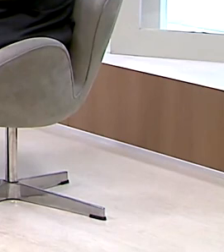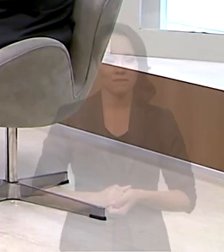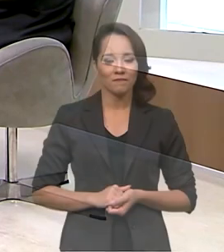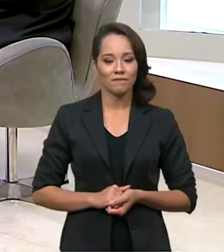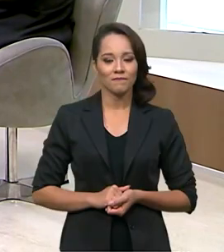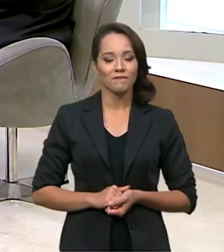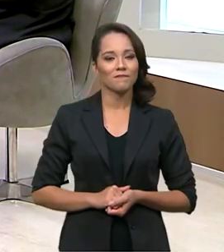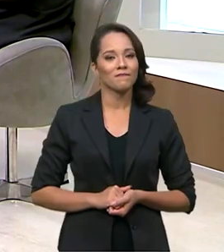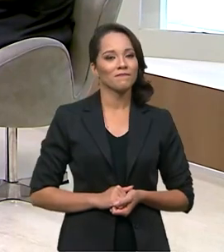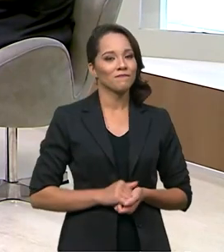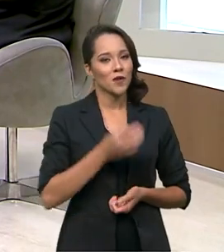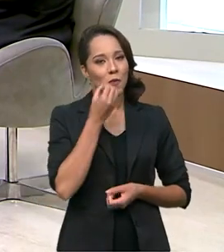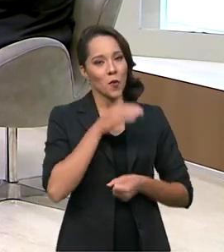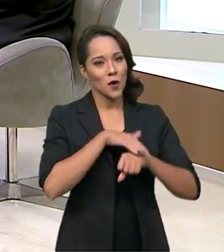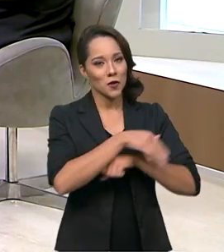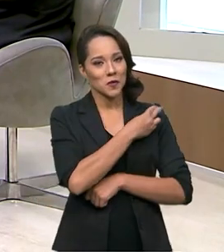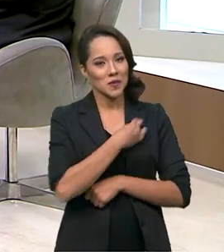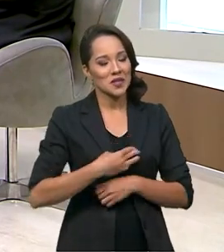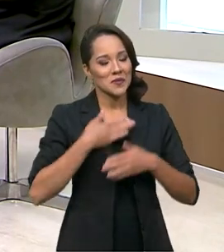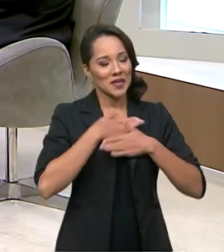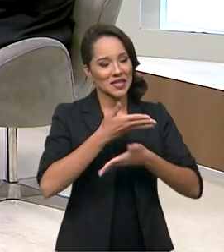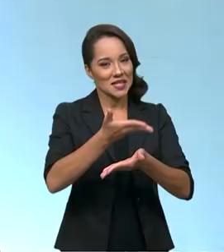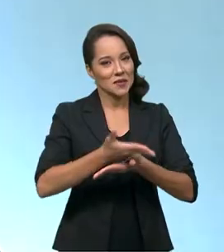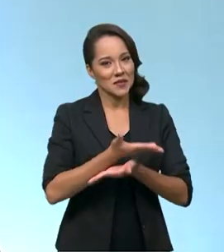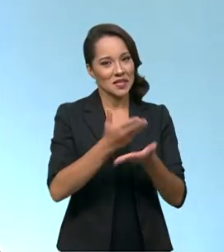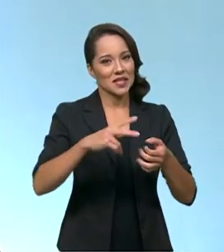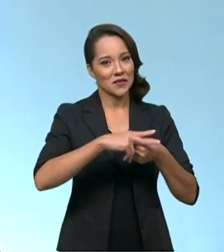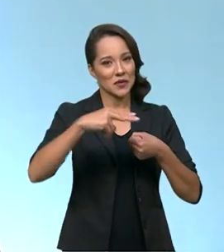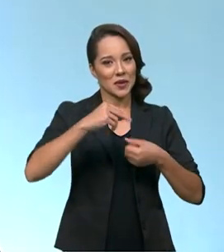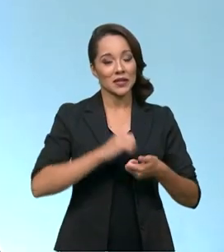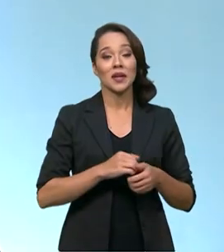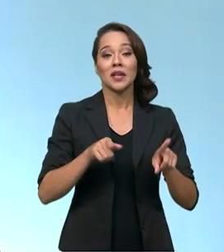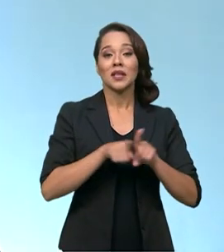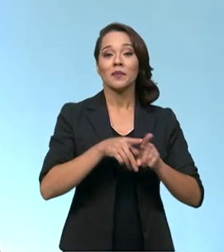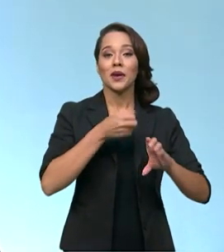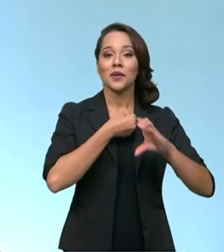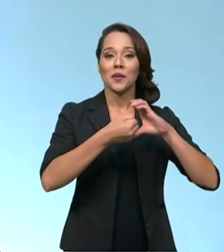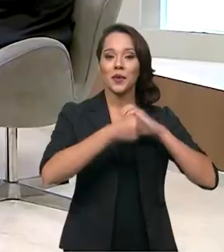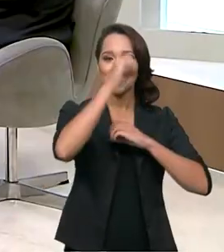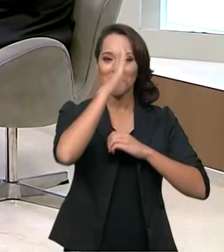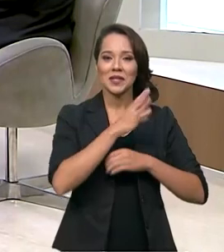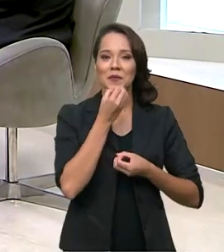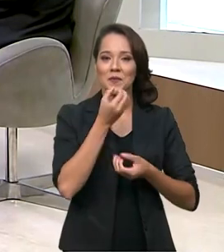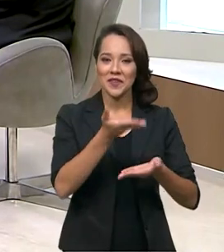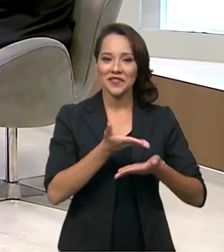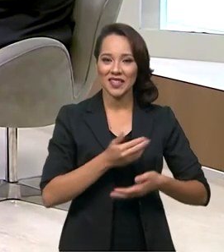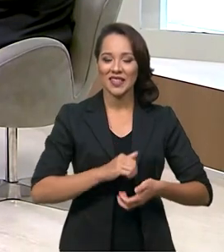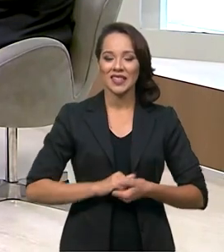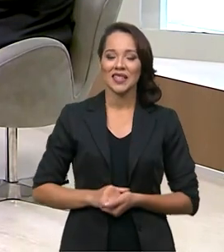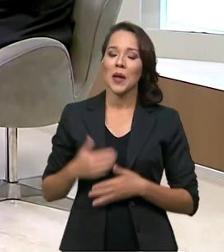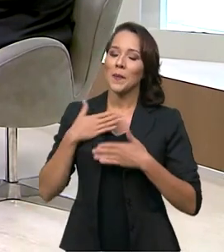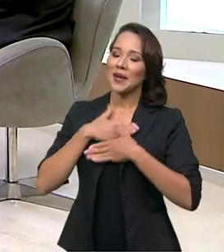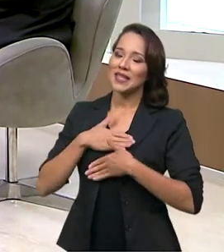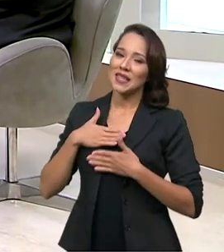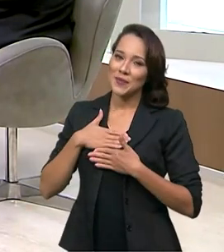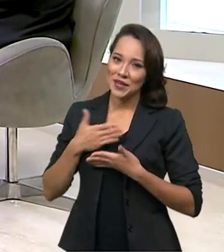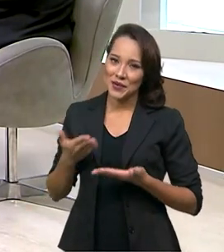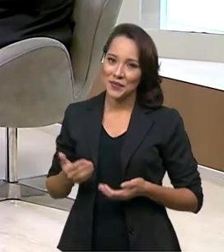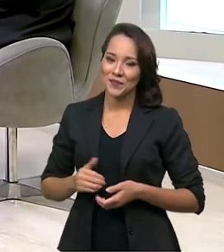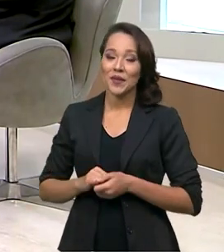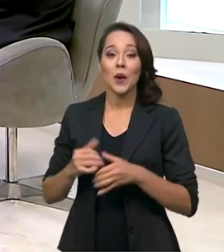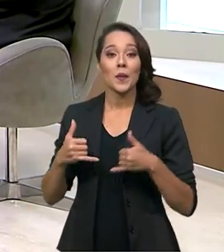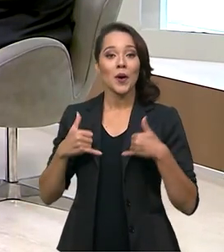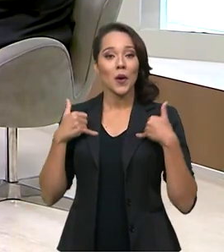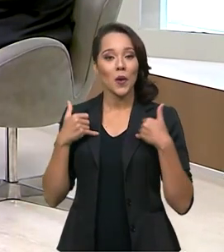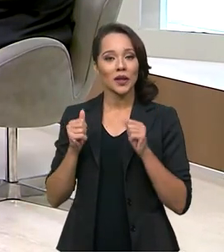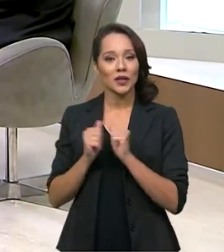Ministro, muito boa noite, é um prazer receber o senhor aqui na Voz do Brasil, também no Repórter Brasil, seja muito bem-vindo. Prazer é meu, é